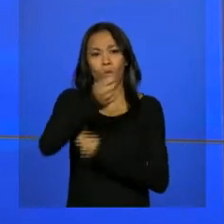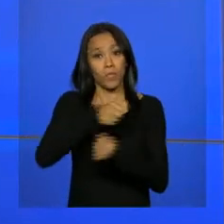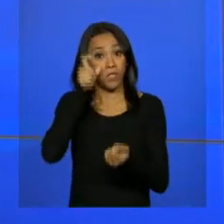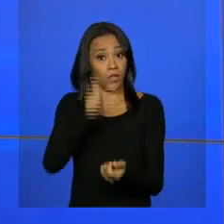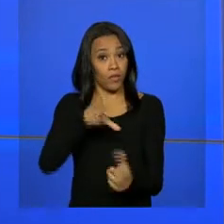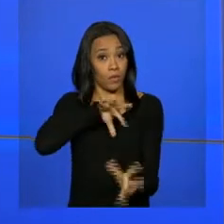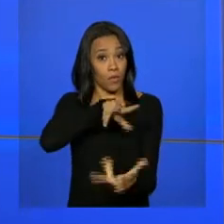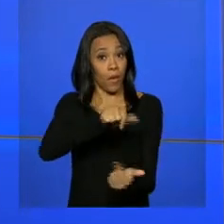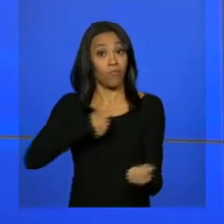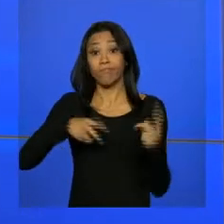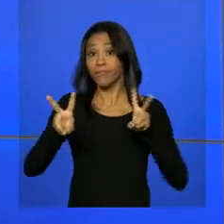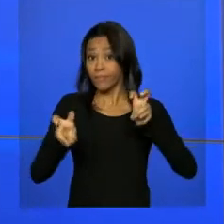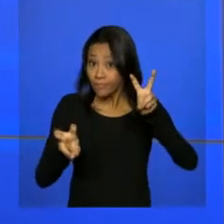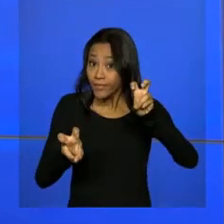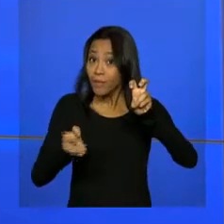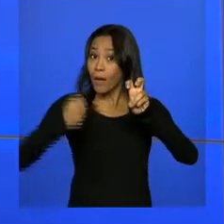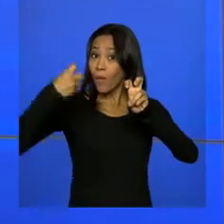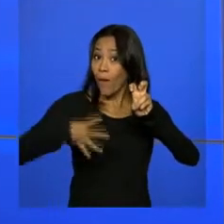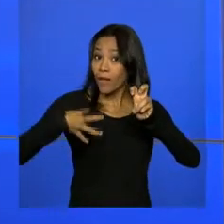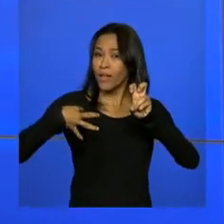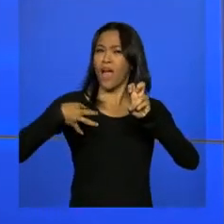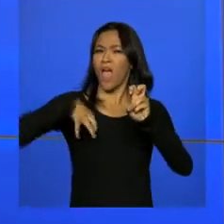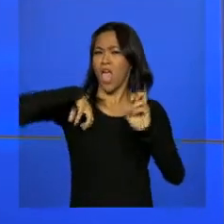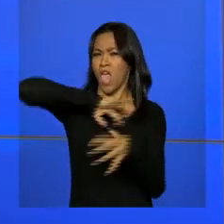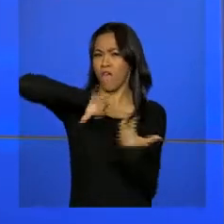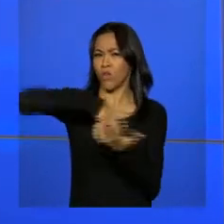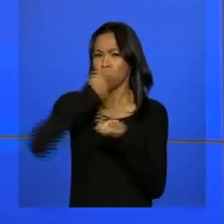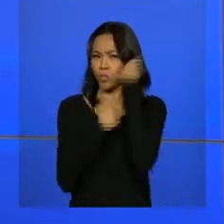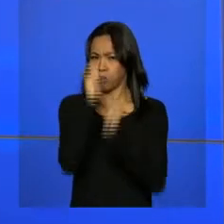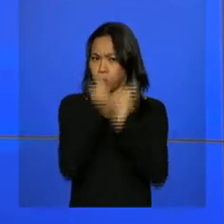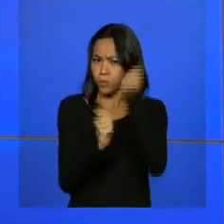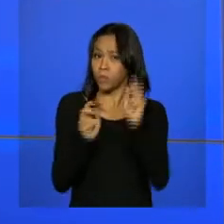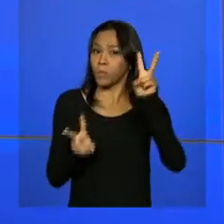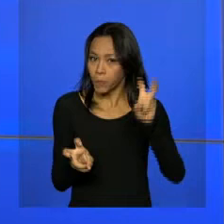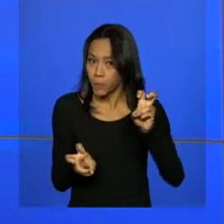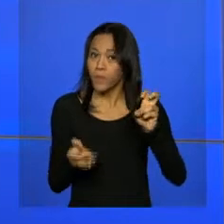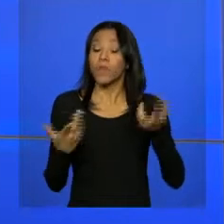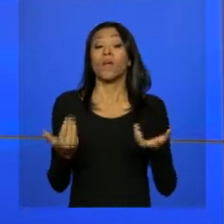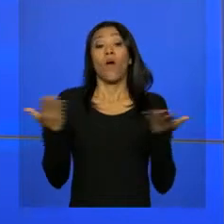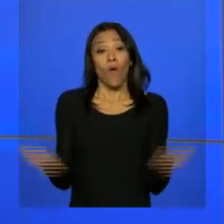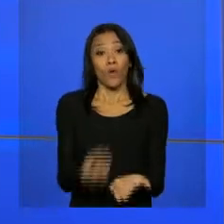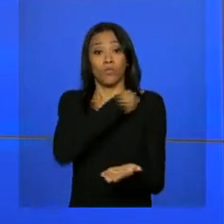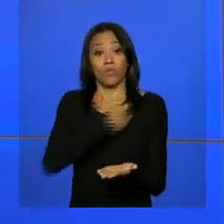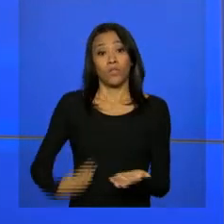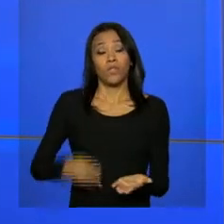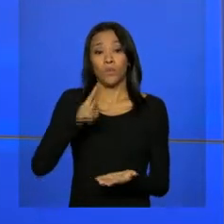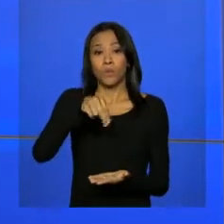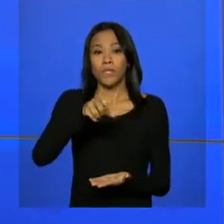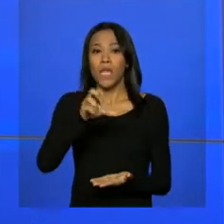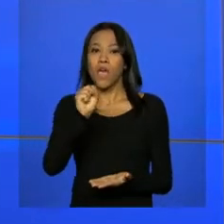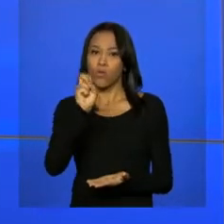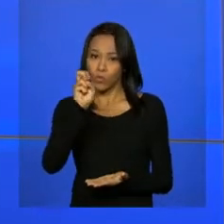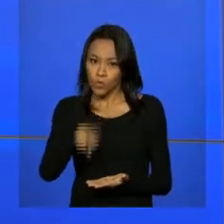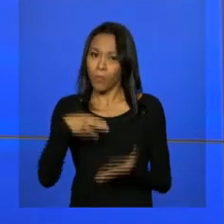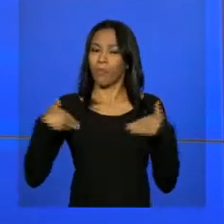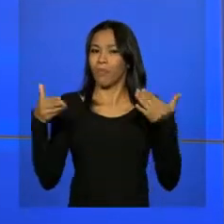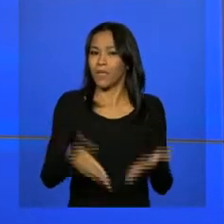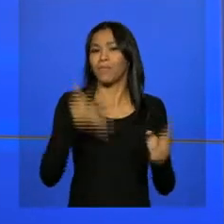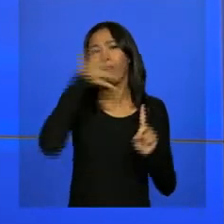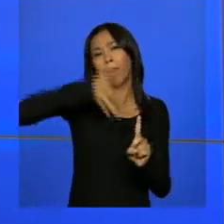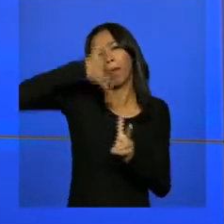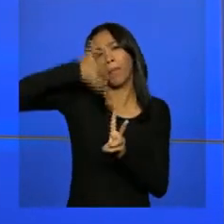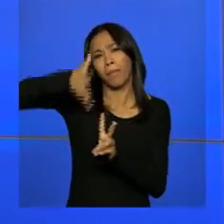global, tem como tema a quarta revolução industrial. Ainda hoje, o ministro Nelson Barbosa participa de painéis e tem